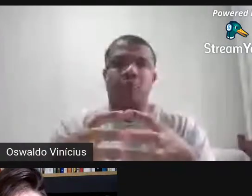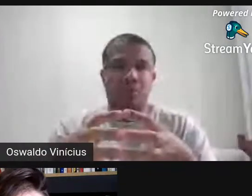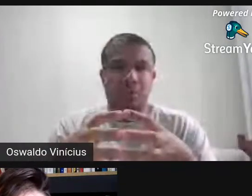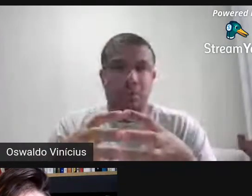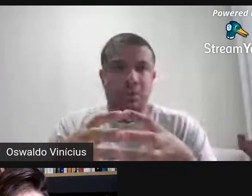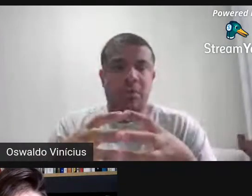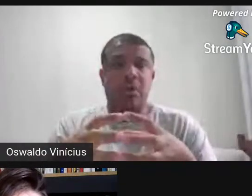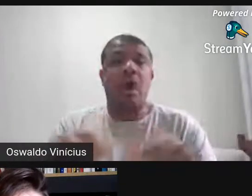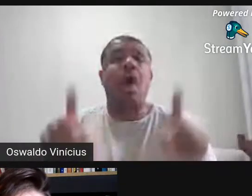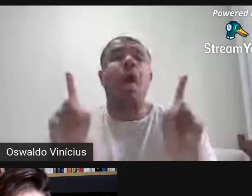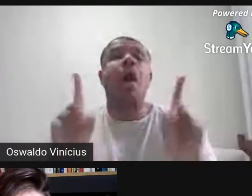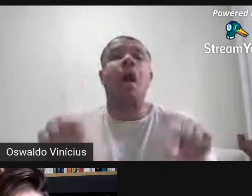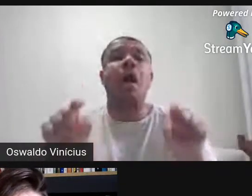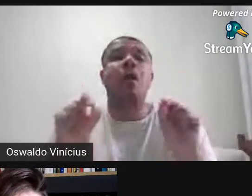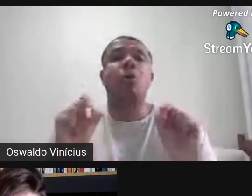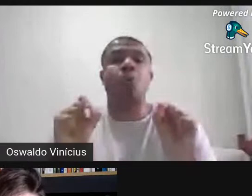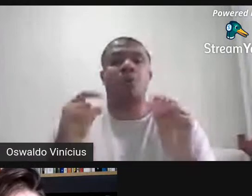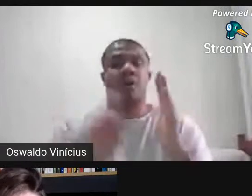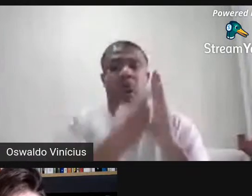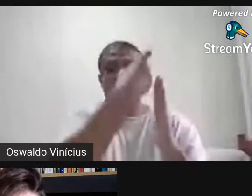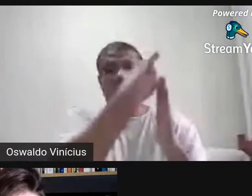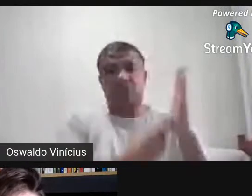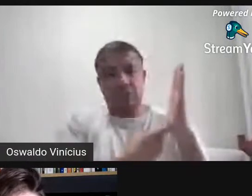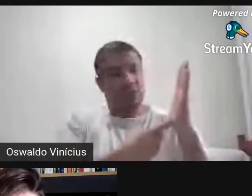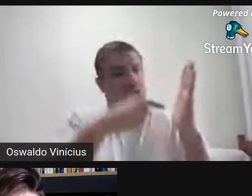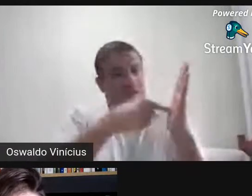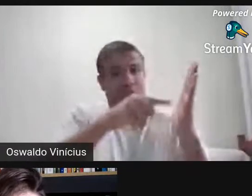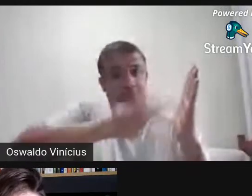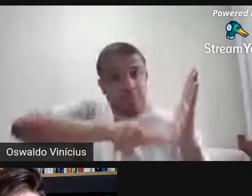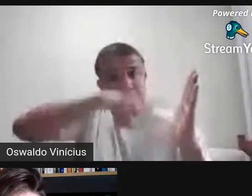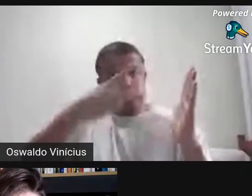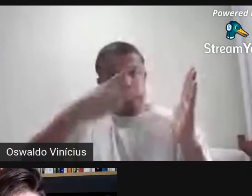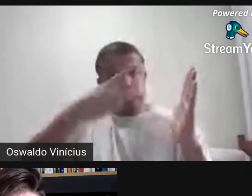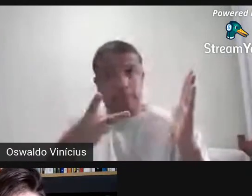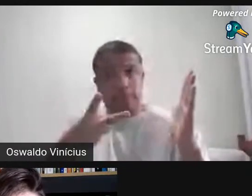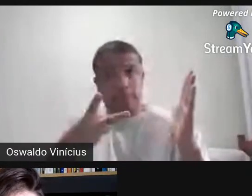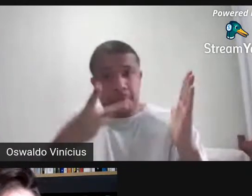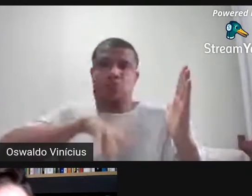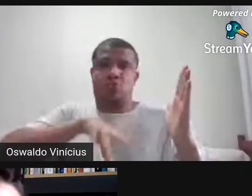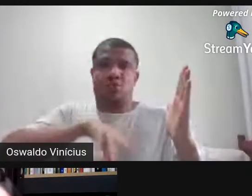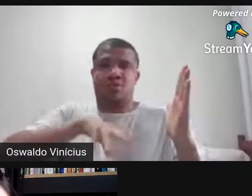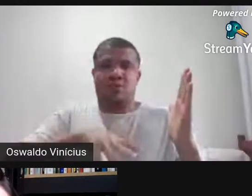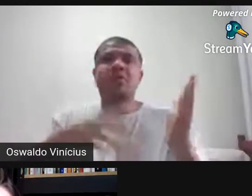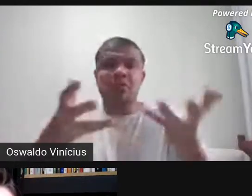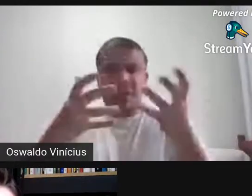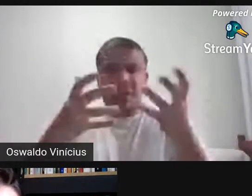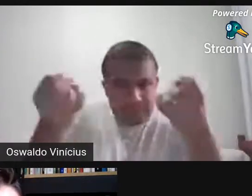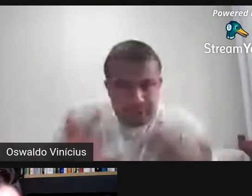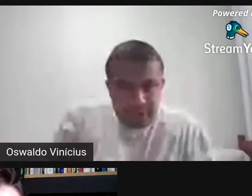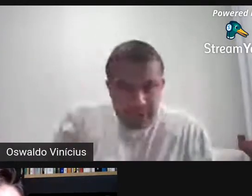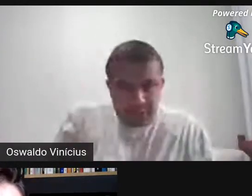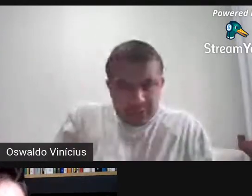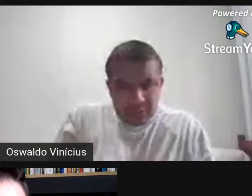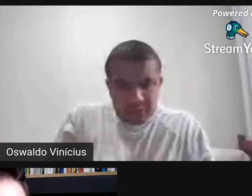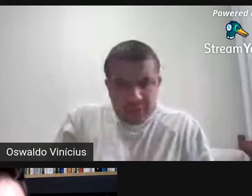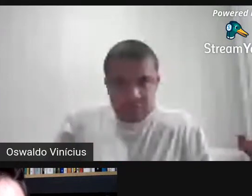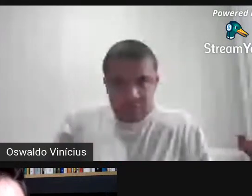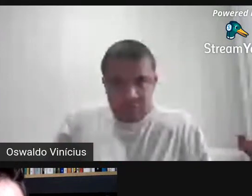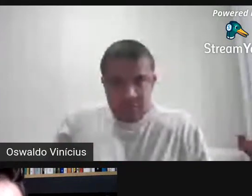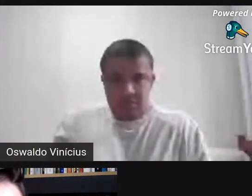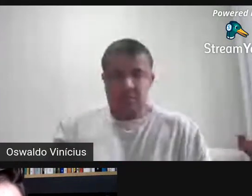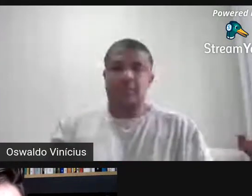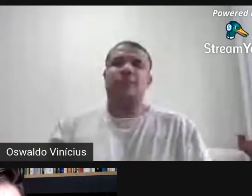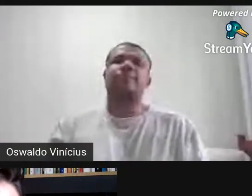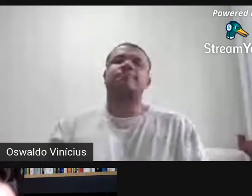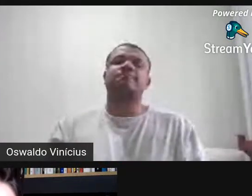disponibilizar esses textos em português. Você até trabalhou agora, Clara? Quer falar um pouquinho? Você trabalhou numa tradução agora? É, eu